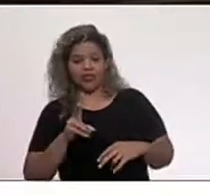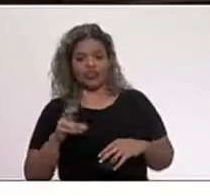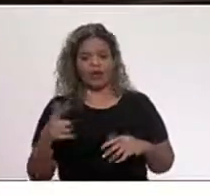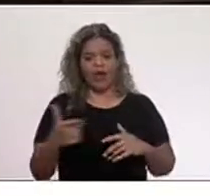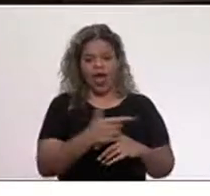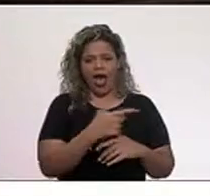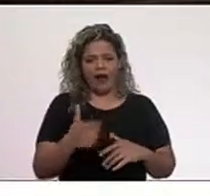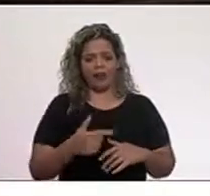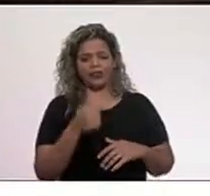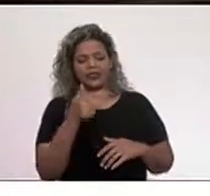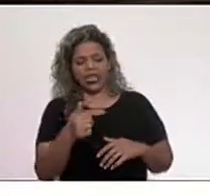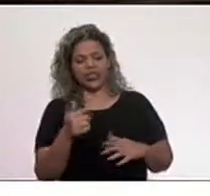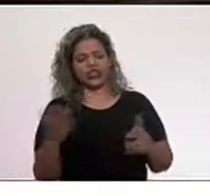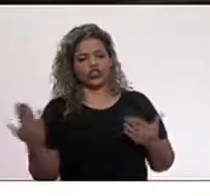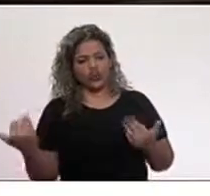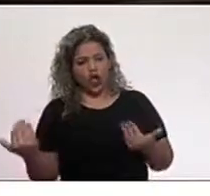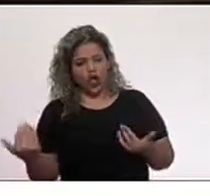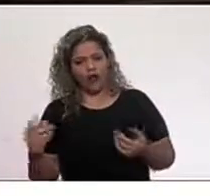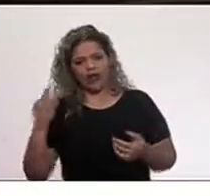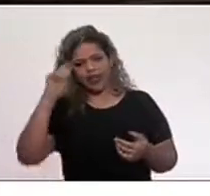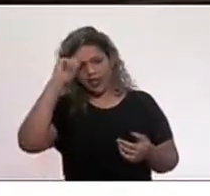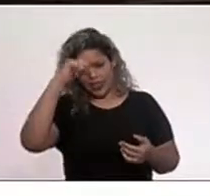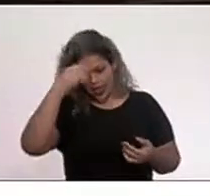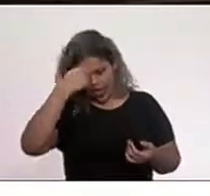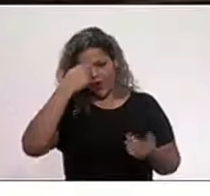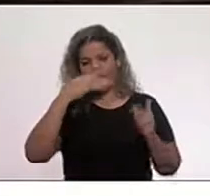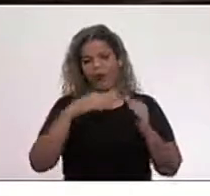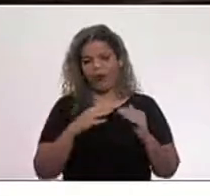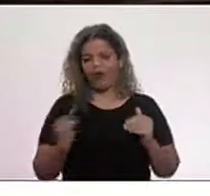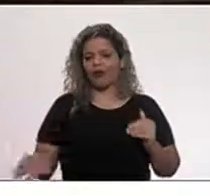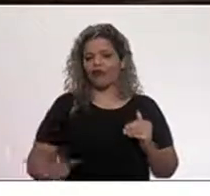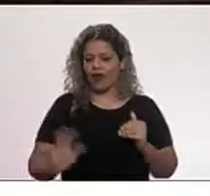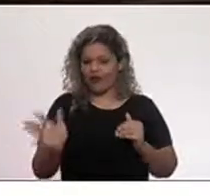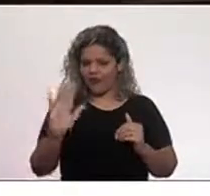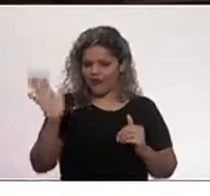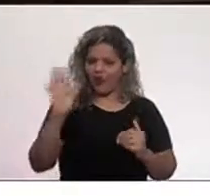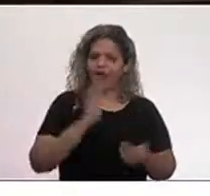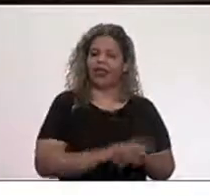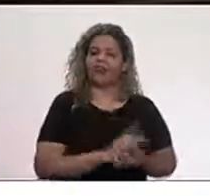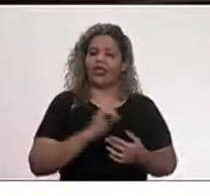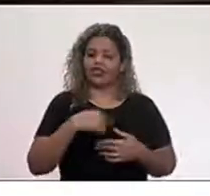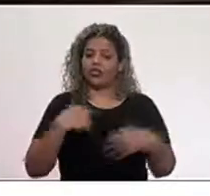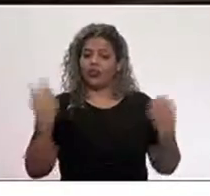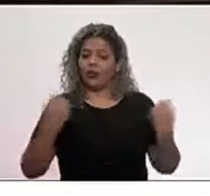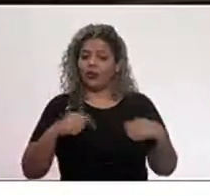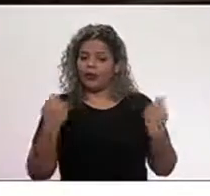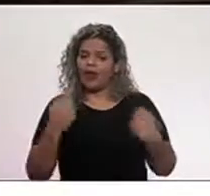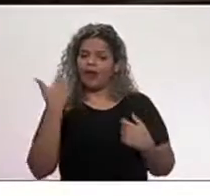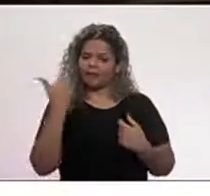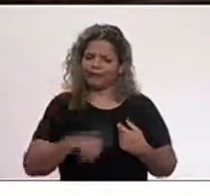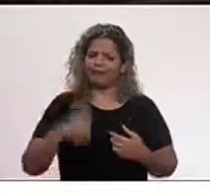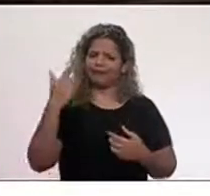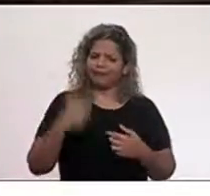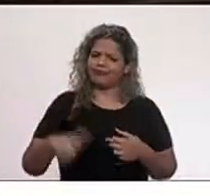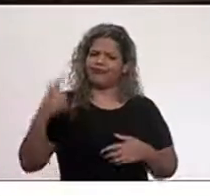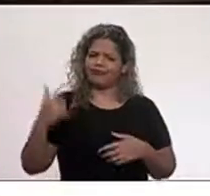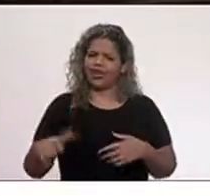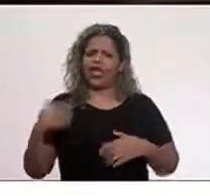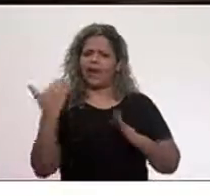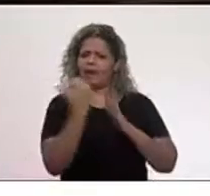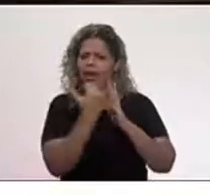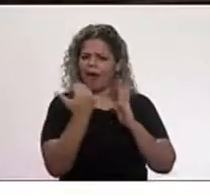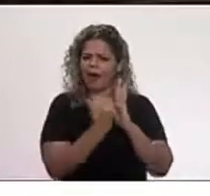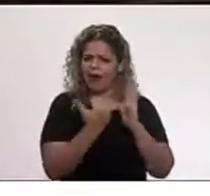fogo, sete são jovens, negros, moradores da favela e periferia. A gente precisa repetir toda hora esse dado,